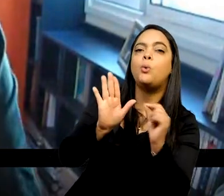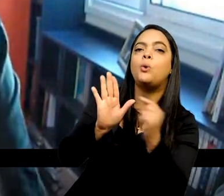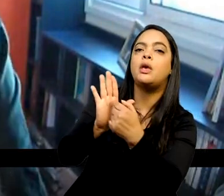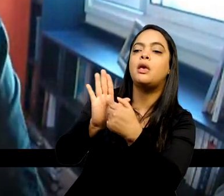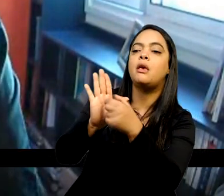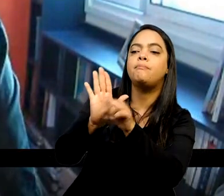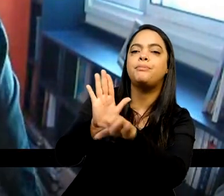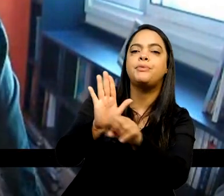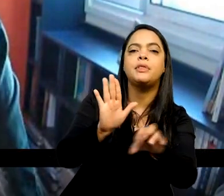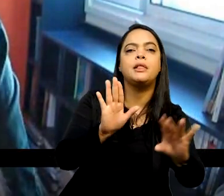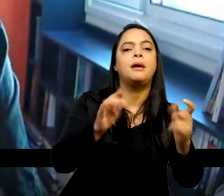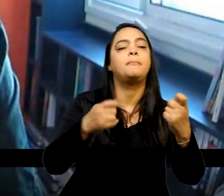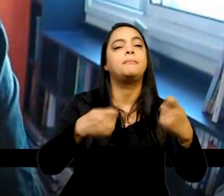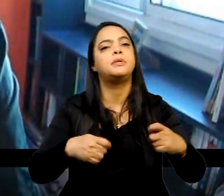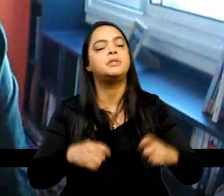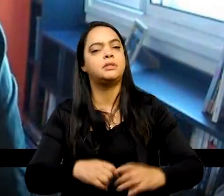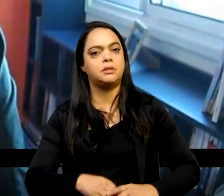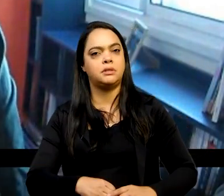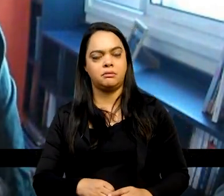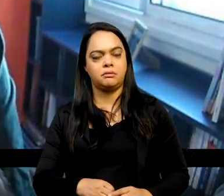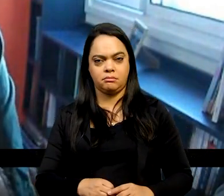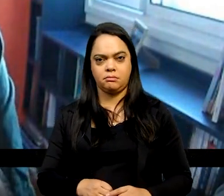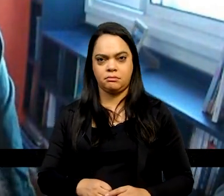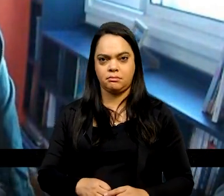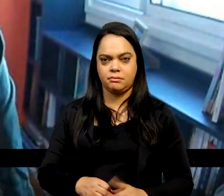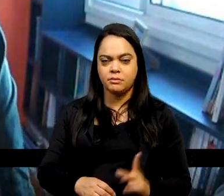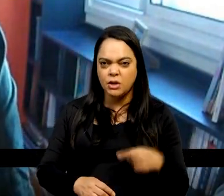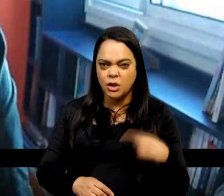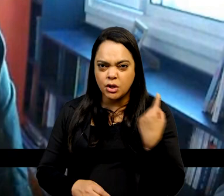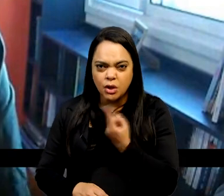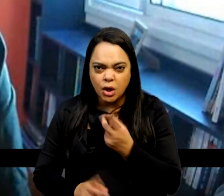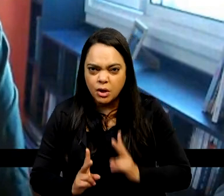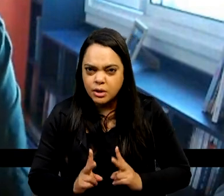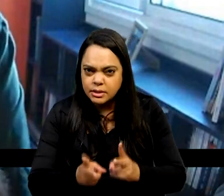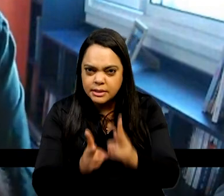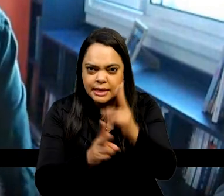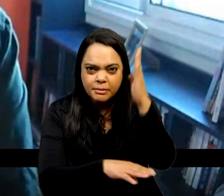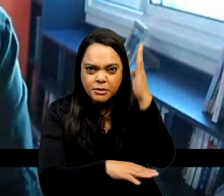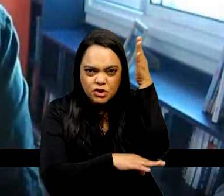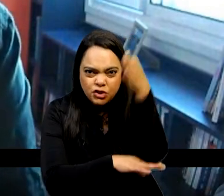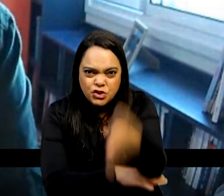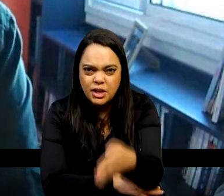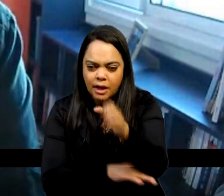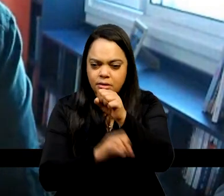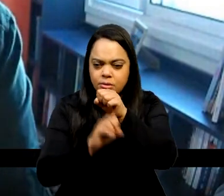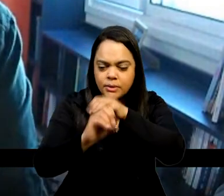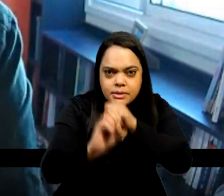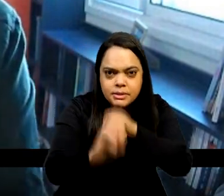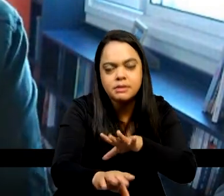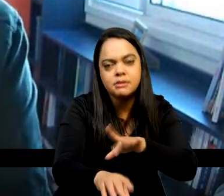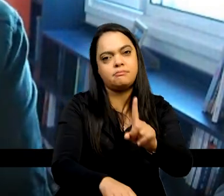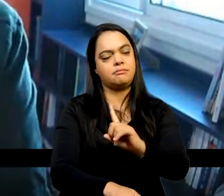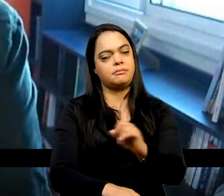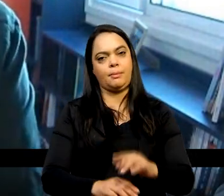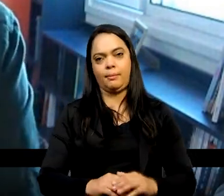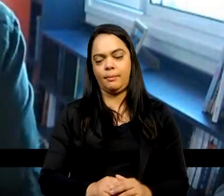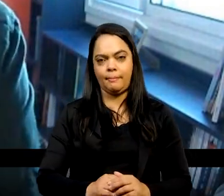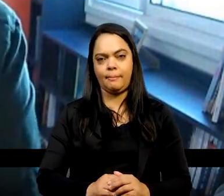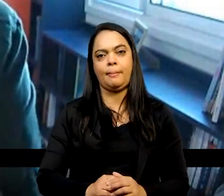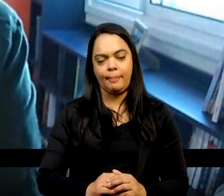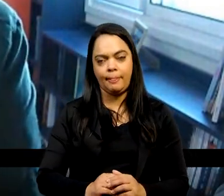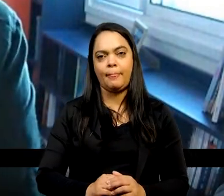Nós não somos sempre os agentes diretos desse ensino, aí estão, enfim, os